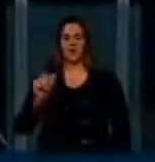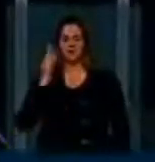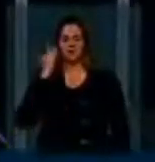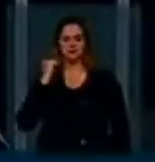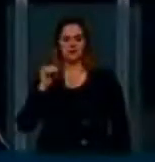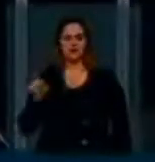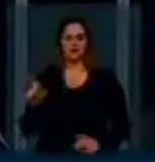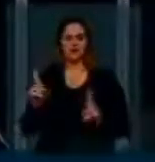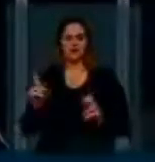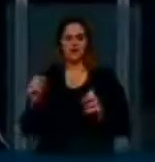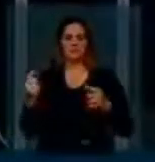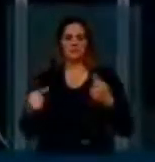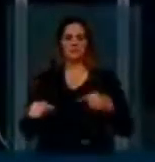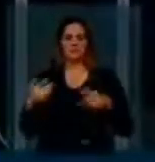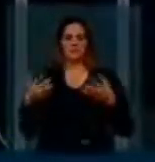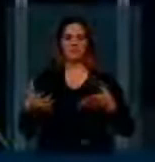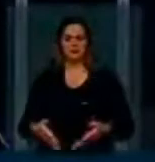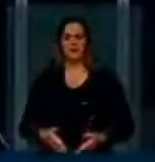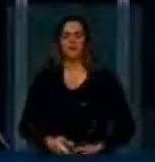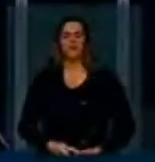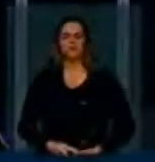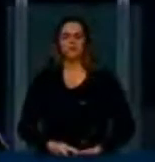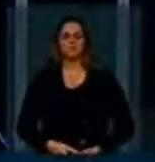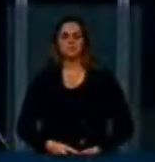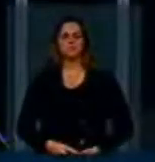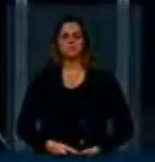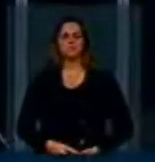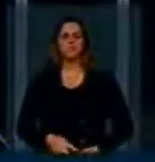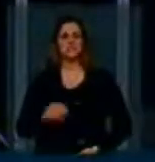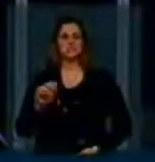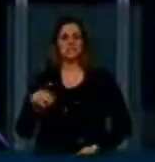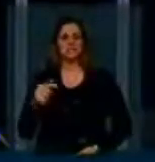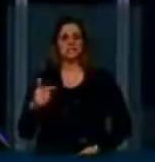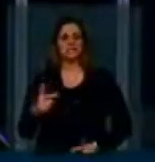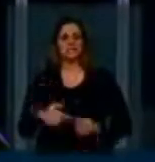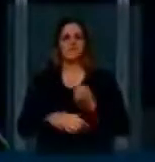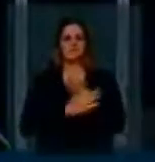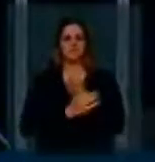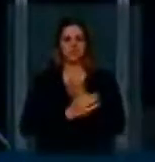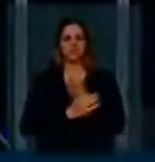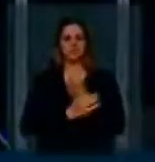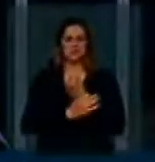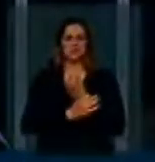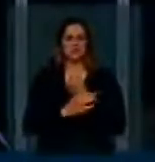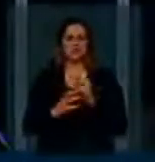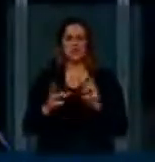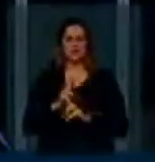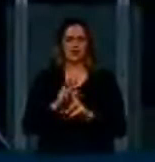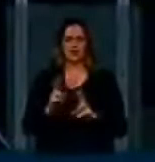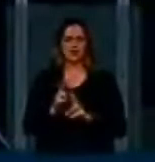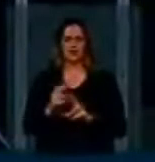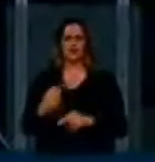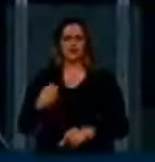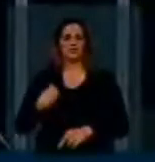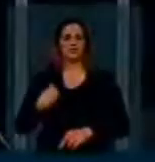não garantir a neutralidade da rede no marco civil ou, de alguma